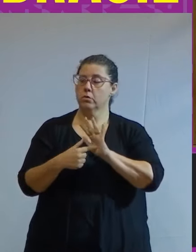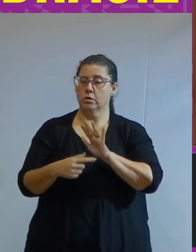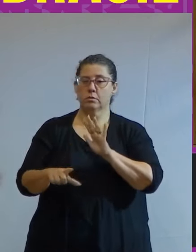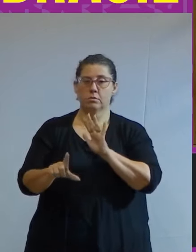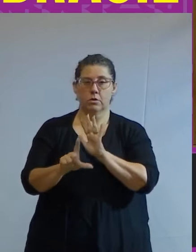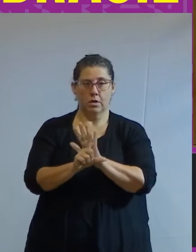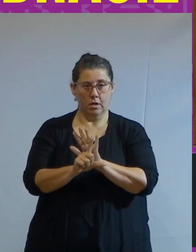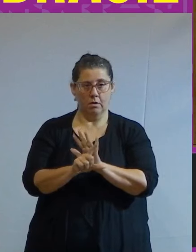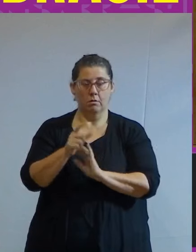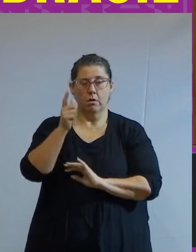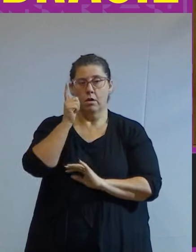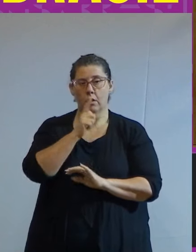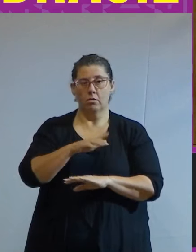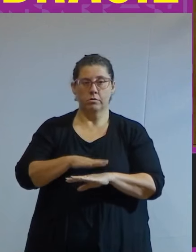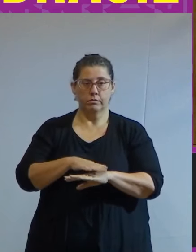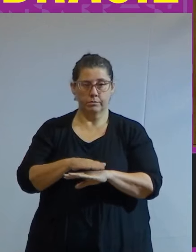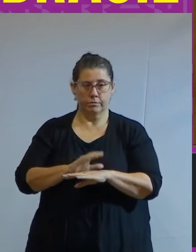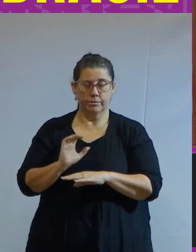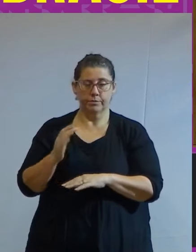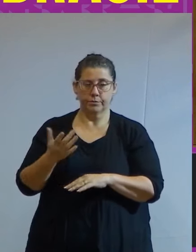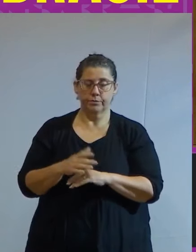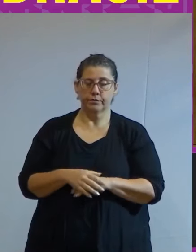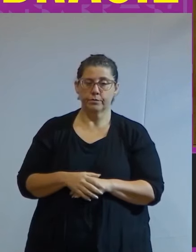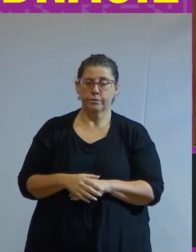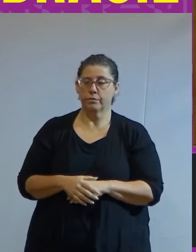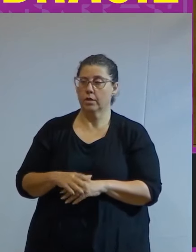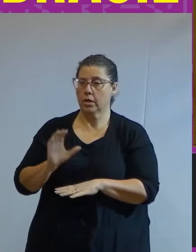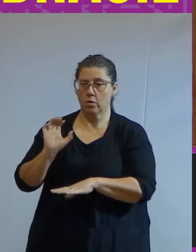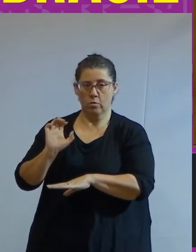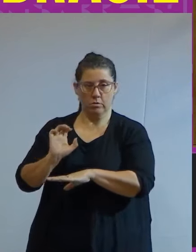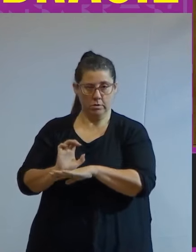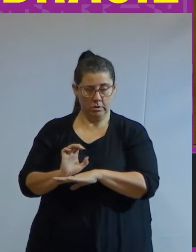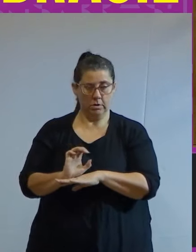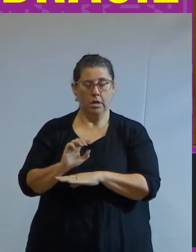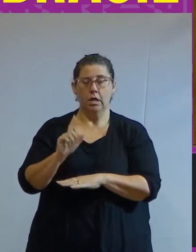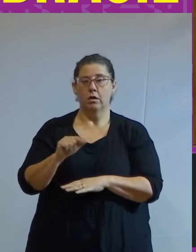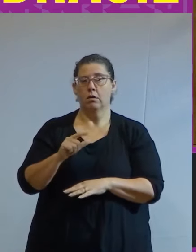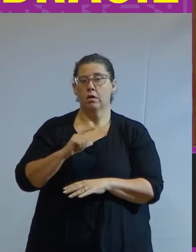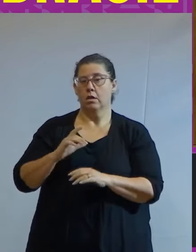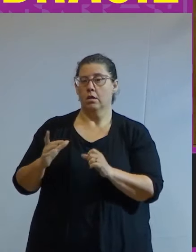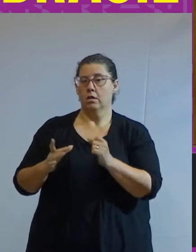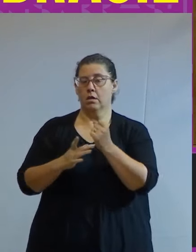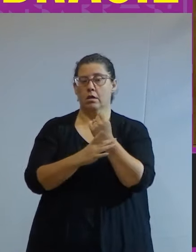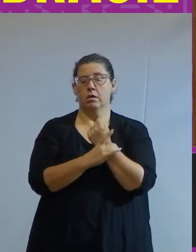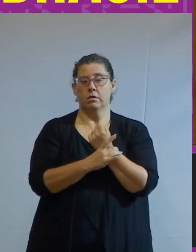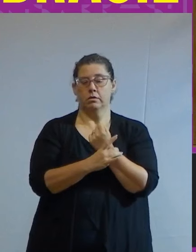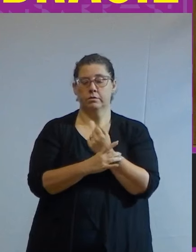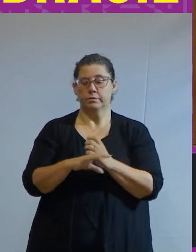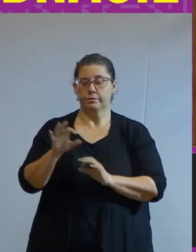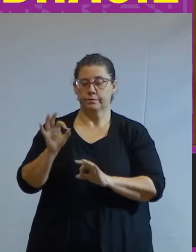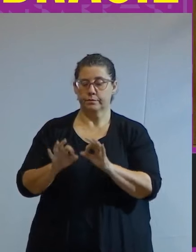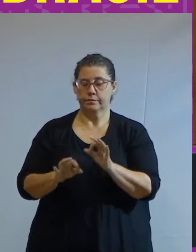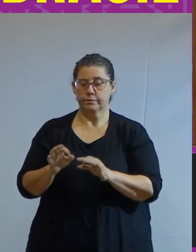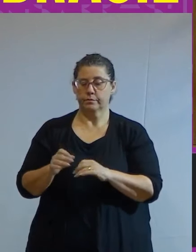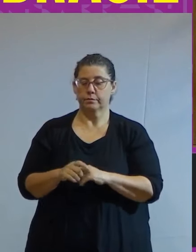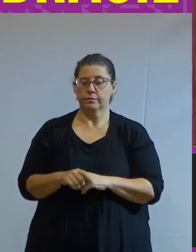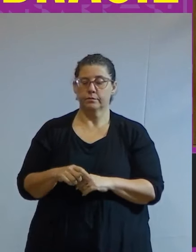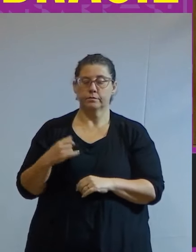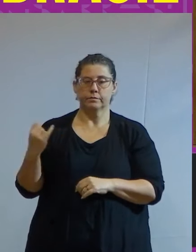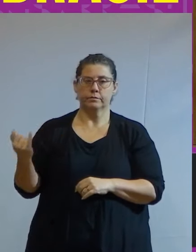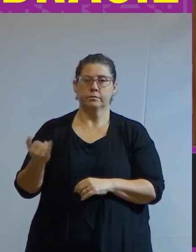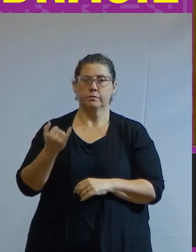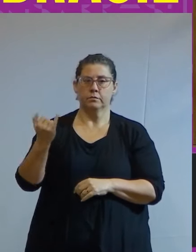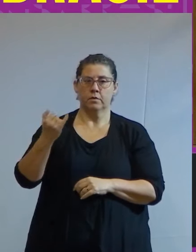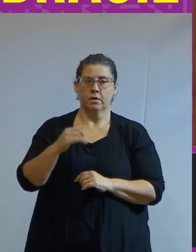lei para conseguir operar o Estado como portador das garantias jurídicas é portanto fundamental